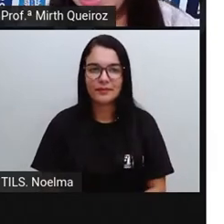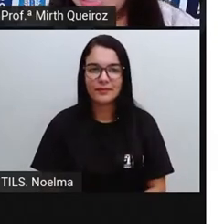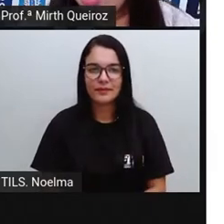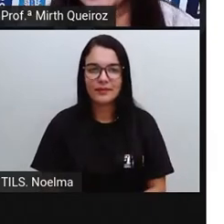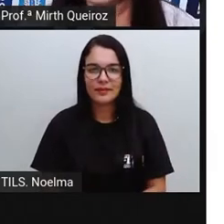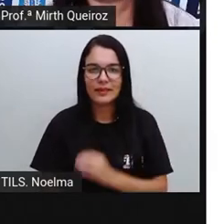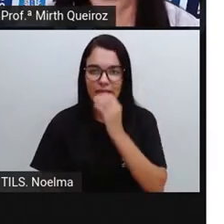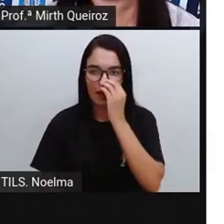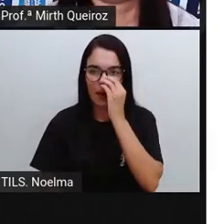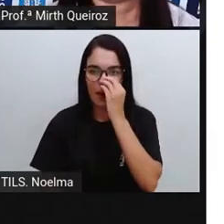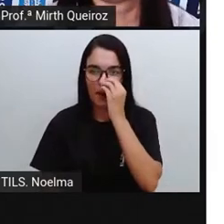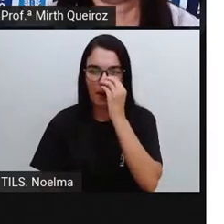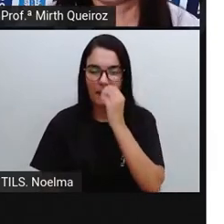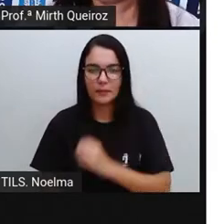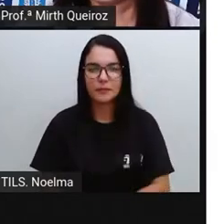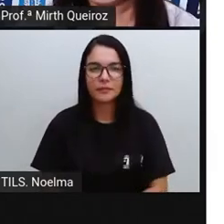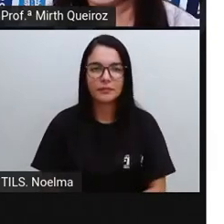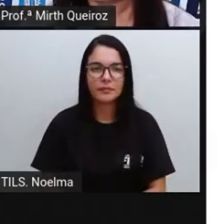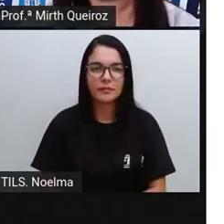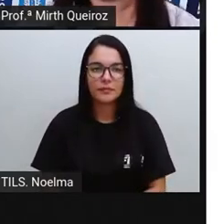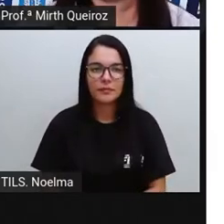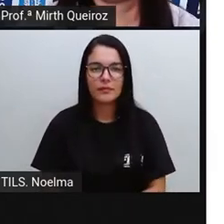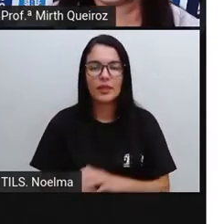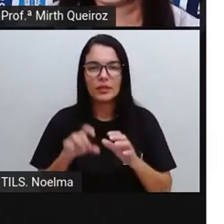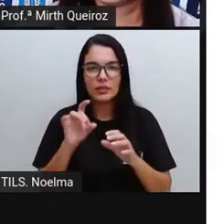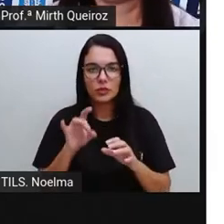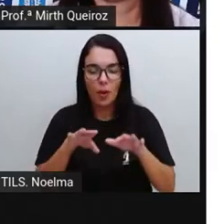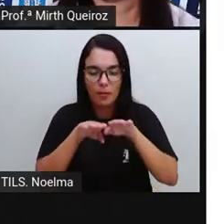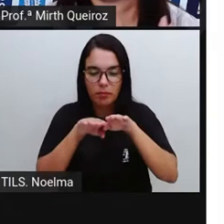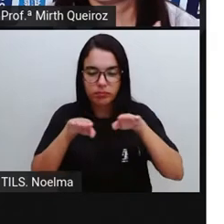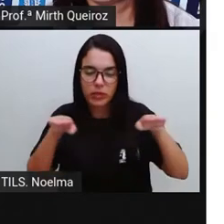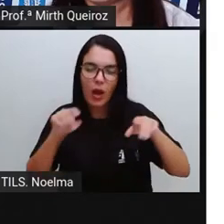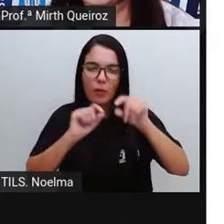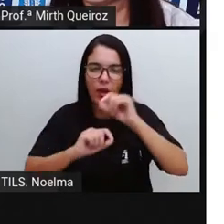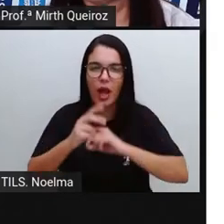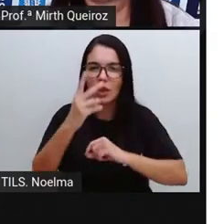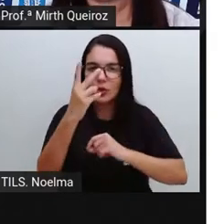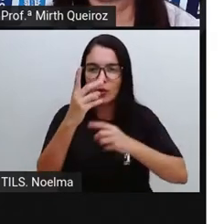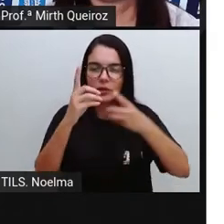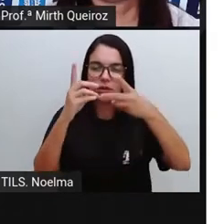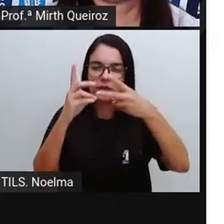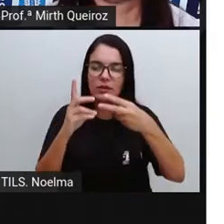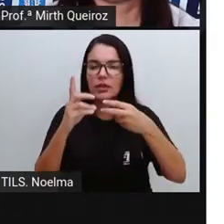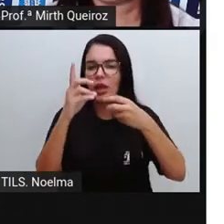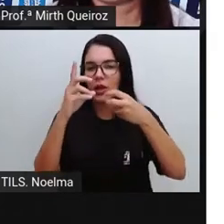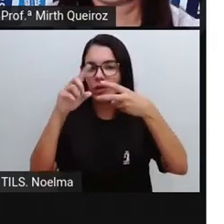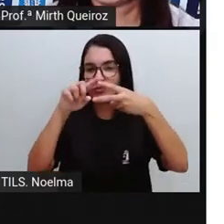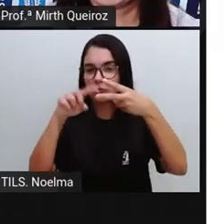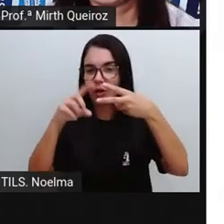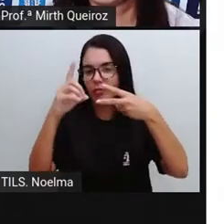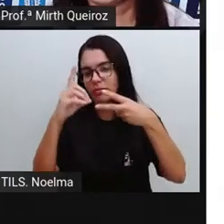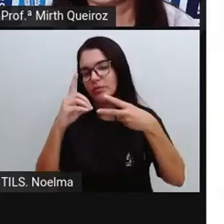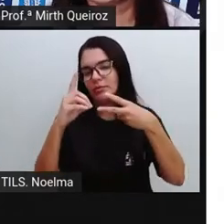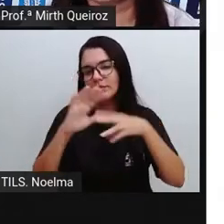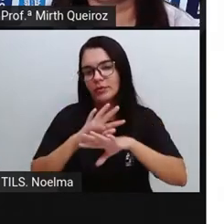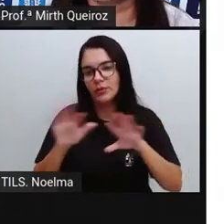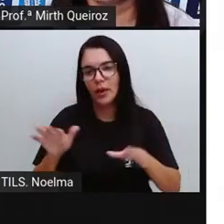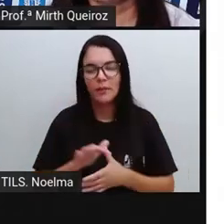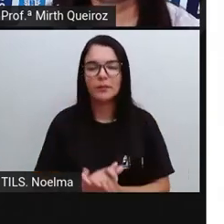Plana não, espacial. As planas só têm duas dimensões. Largura e comprimento, certo?